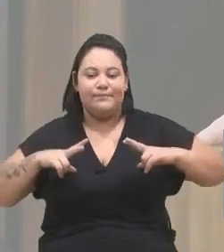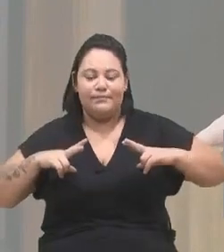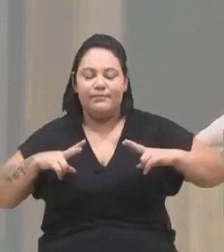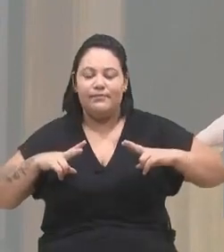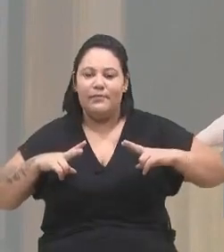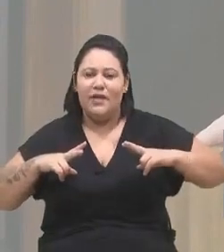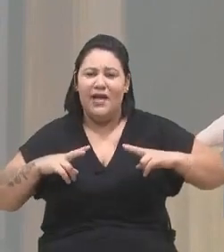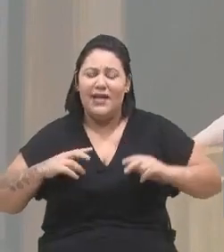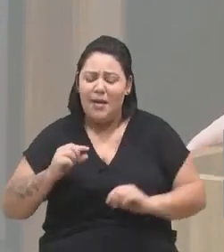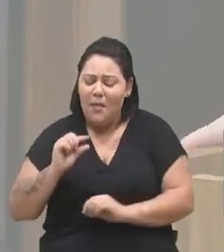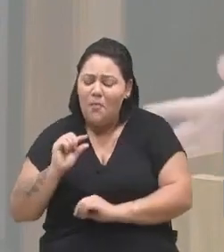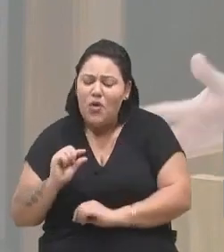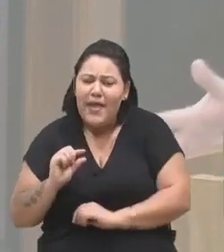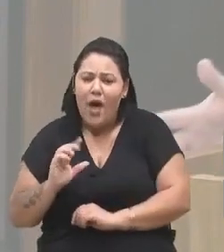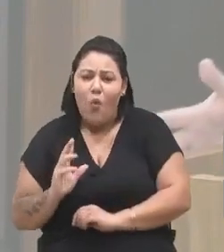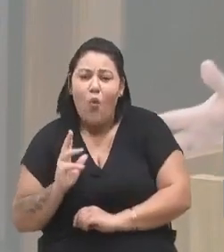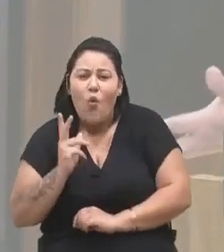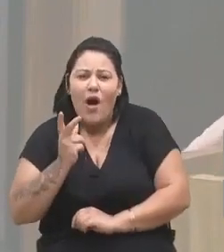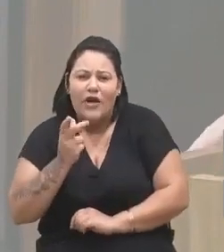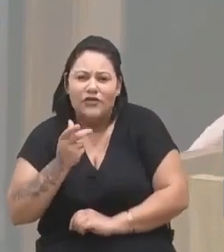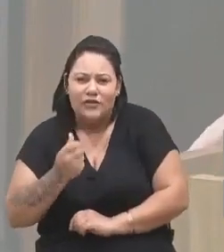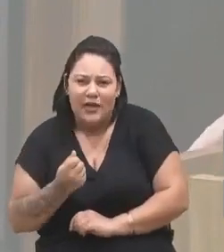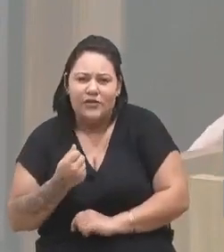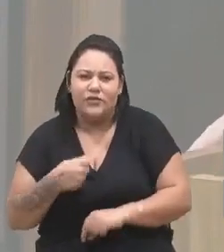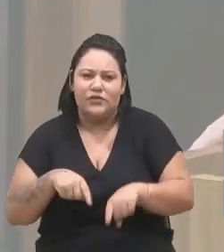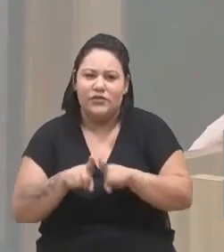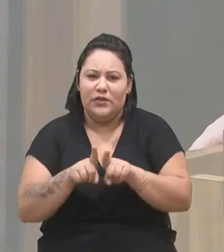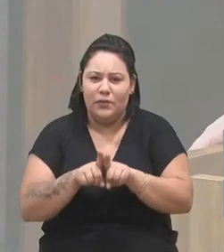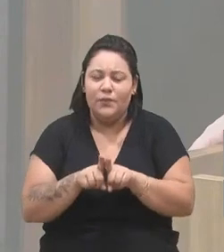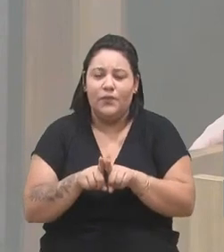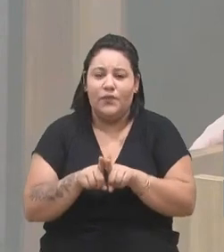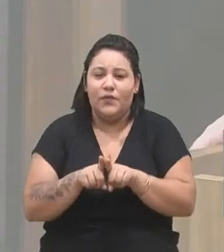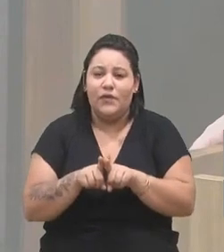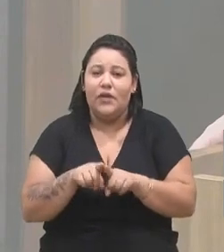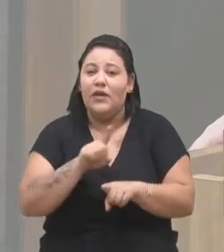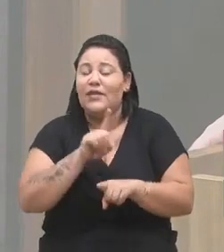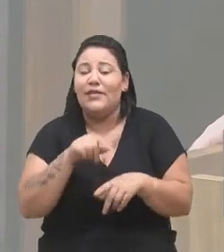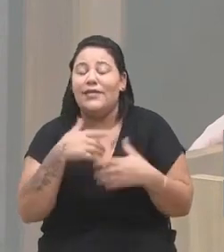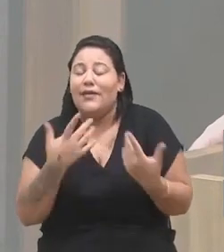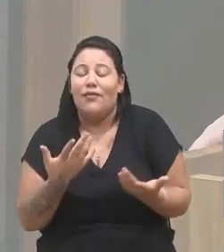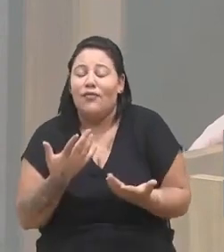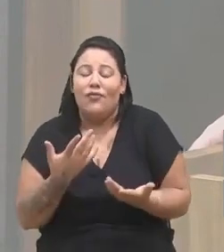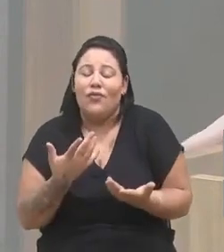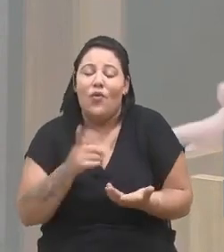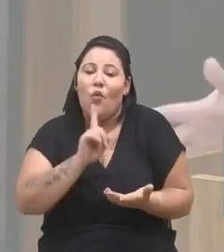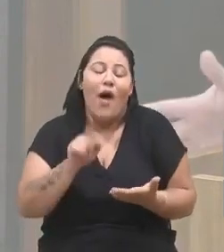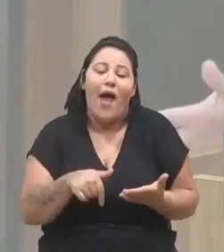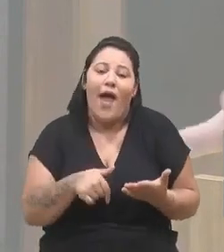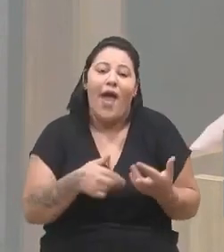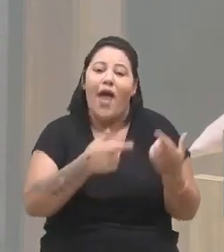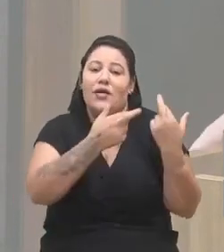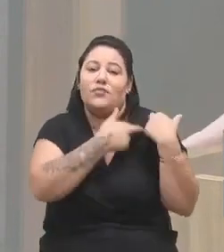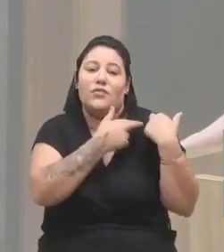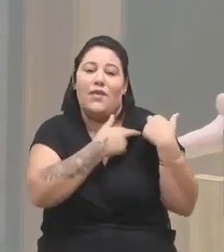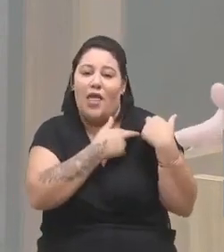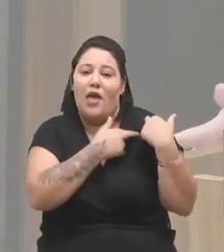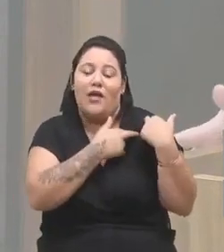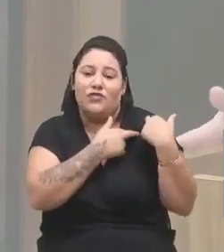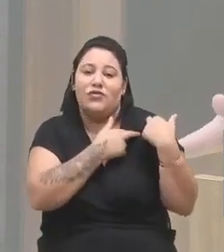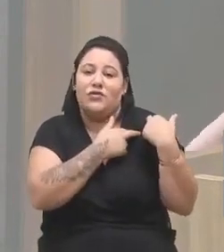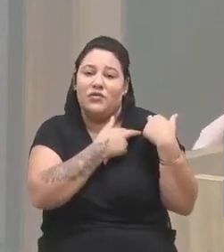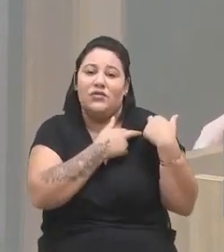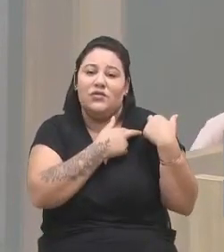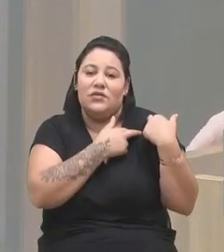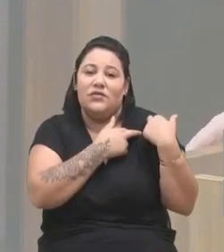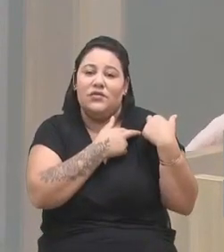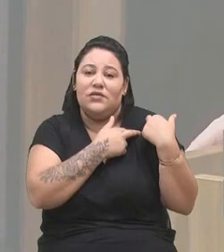quantia ficou praticamente impune. Então, cabe a nós, aos municípios, sim, legislar de uma